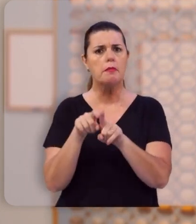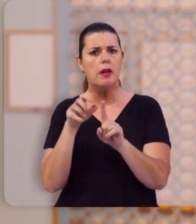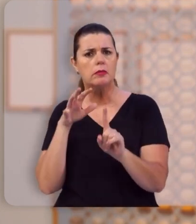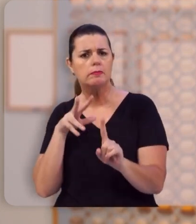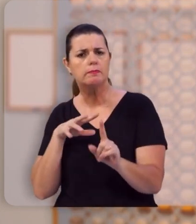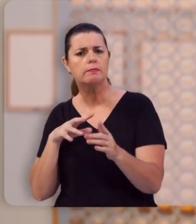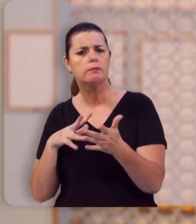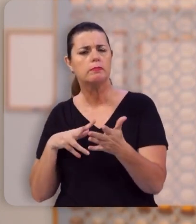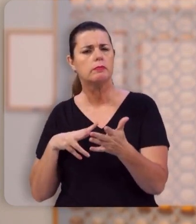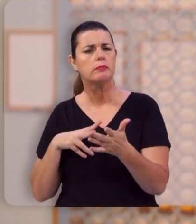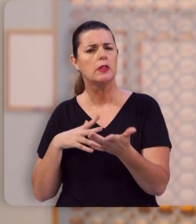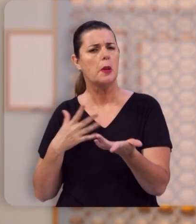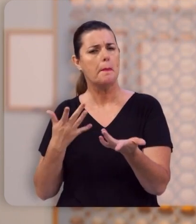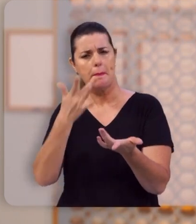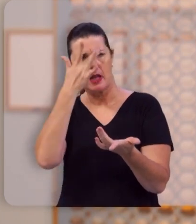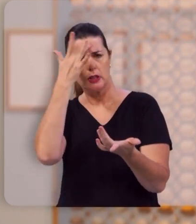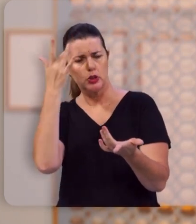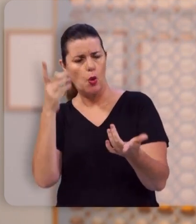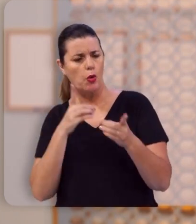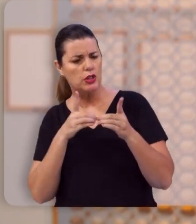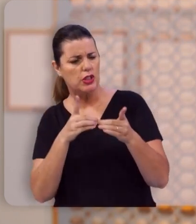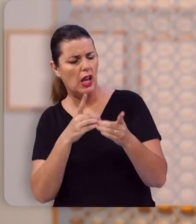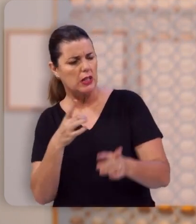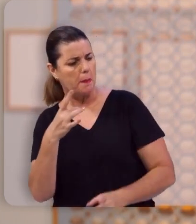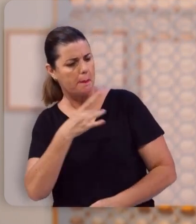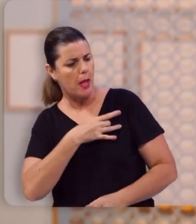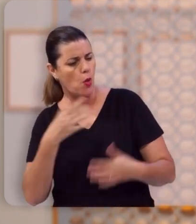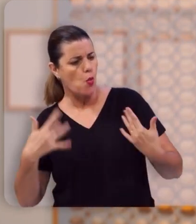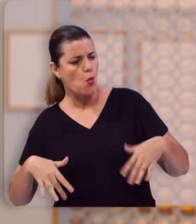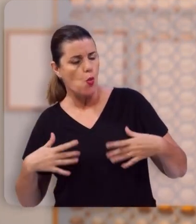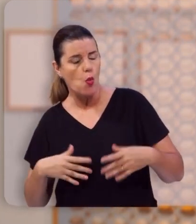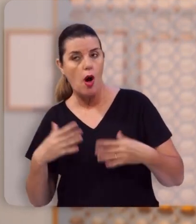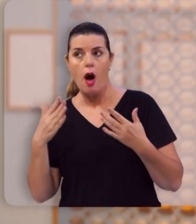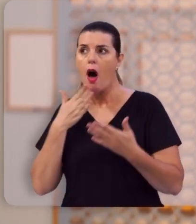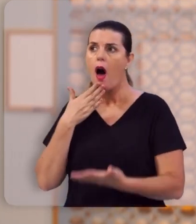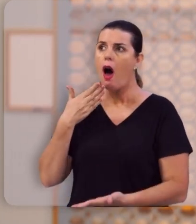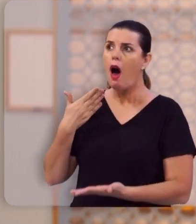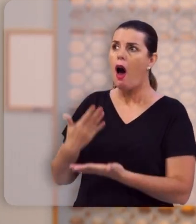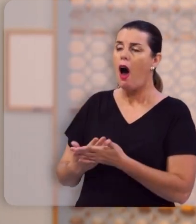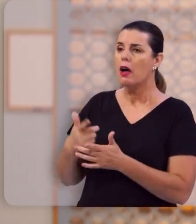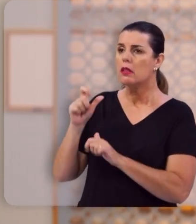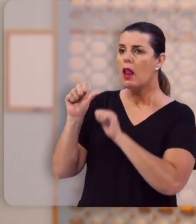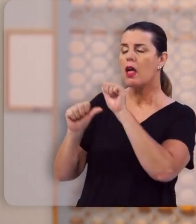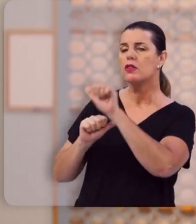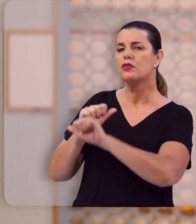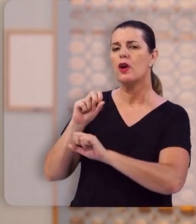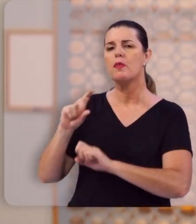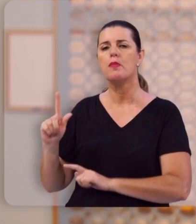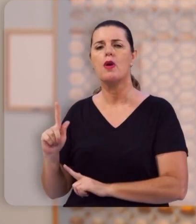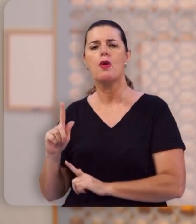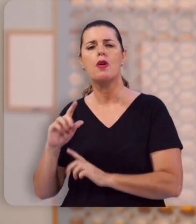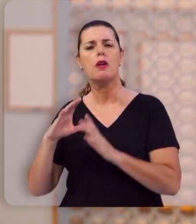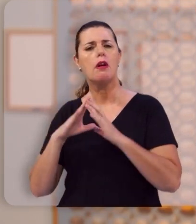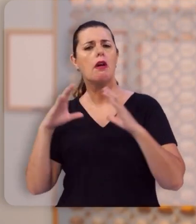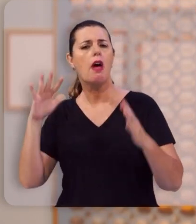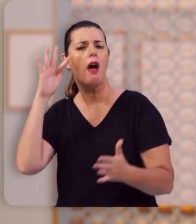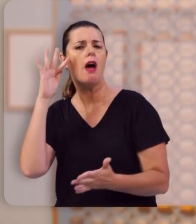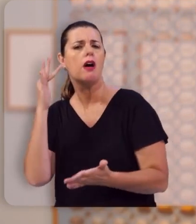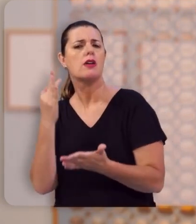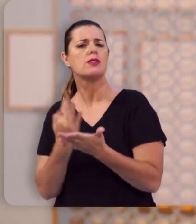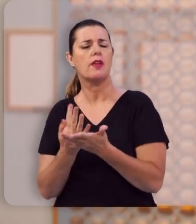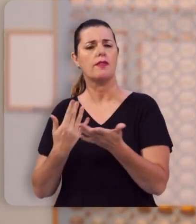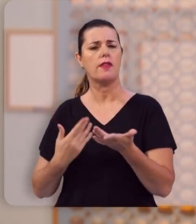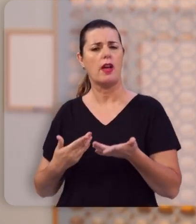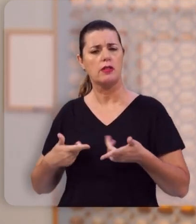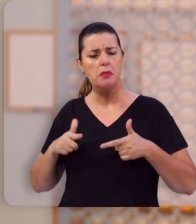maneira, aqueles discípulos, acovardados, a ponto de eles se tornarem verdadeiros gigantes da fé, enfrentando açoites,